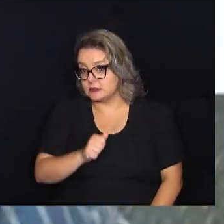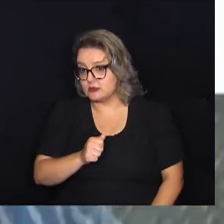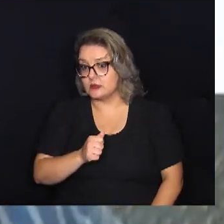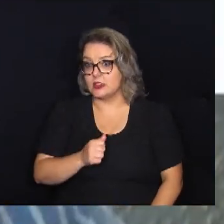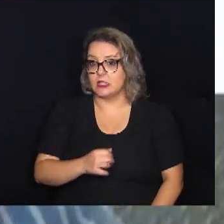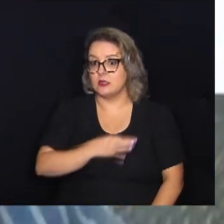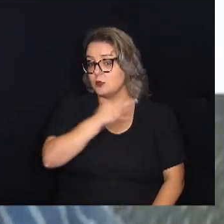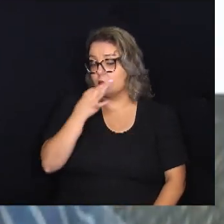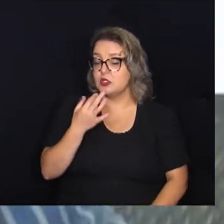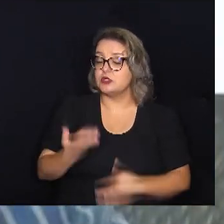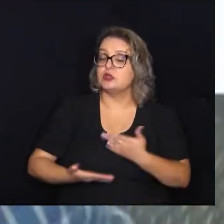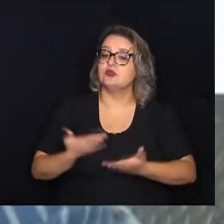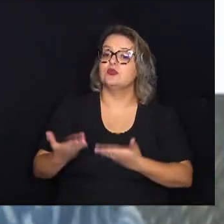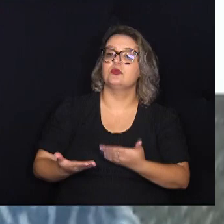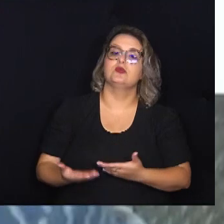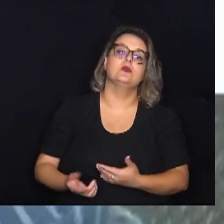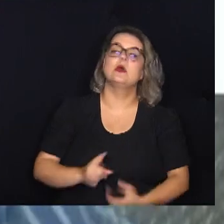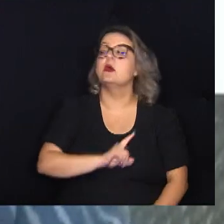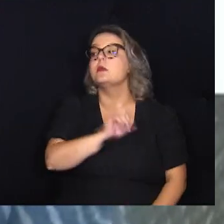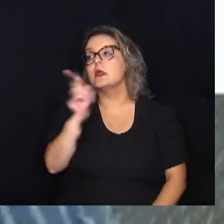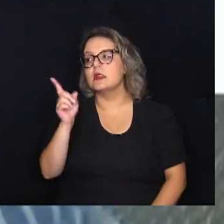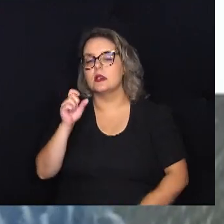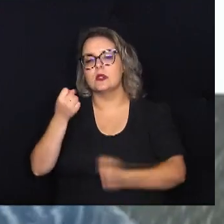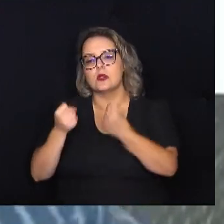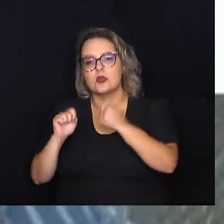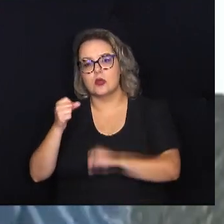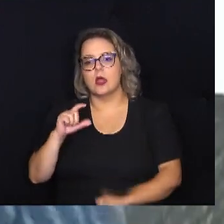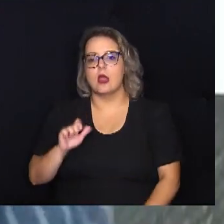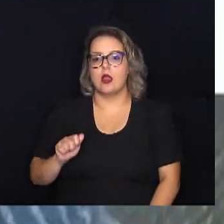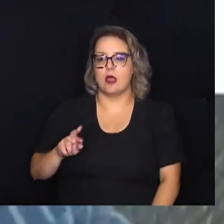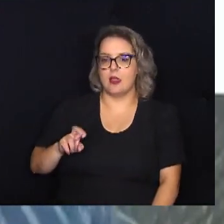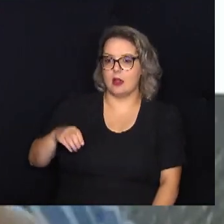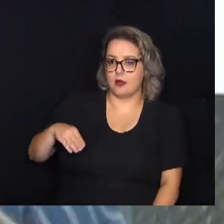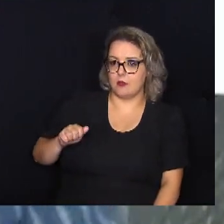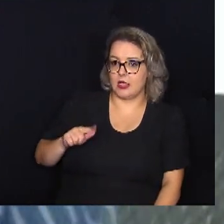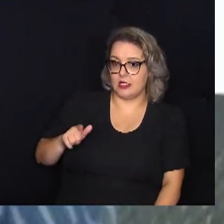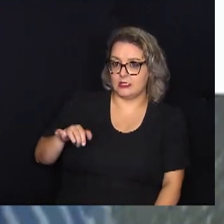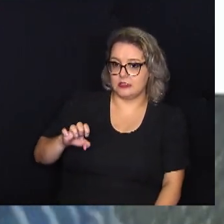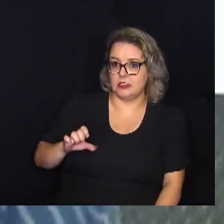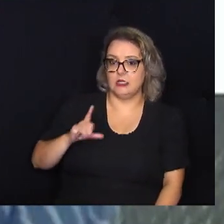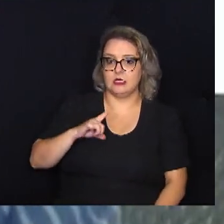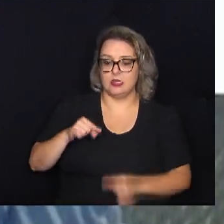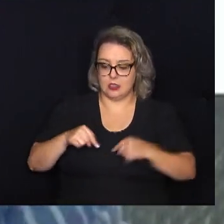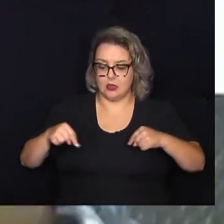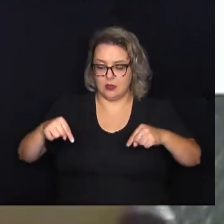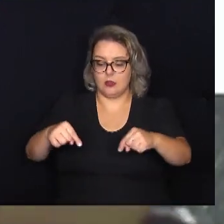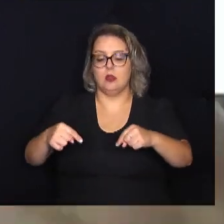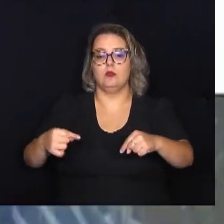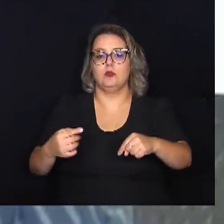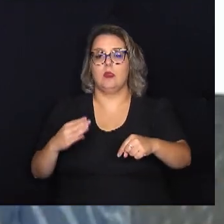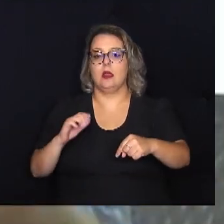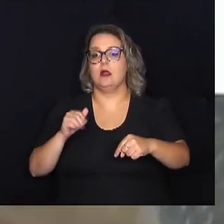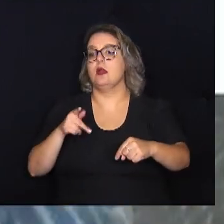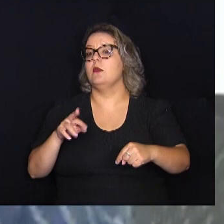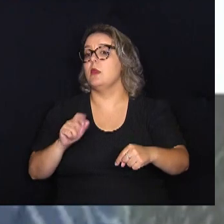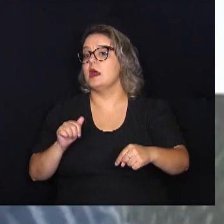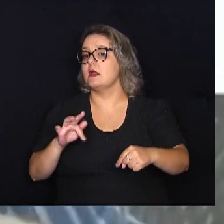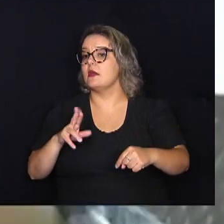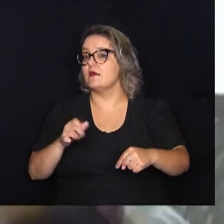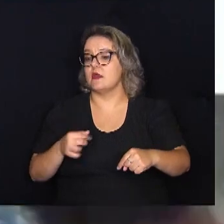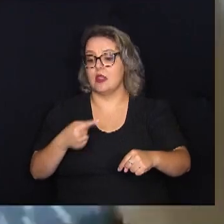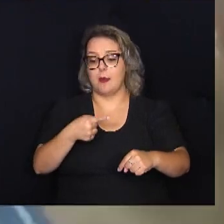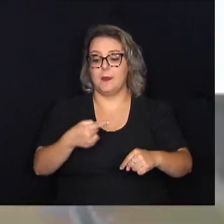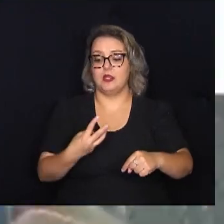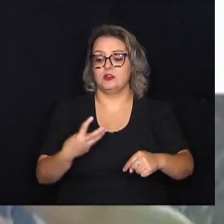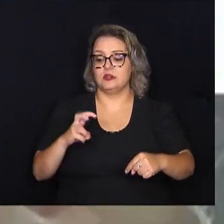encaminhado aqui para a nossa indústria. No nosso armazém, nós temos uma câmara fria, a menos 35 graus. E aí, a partir